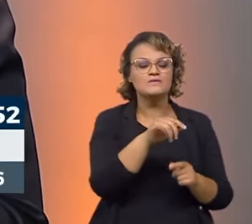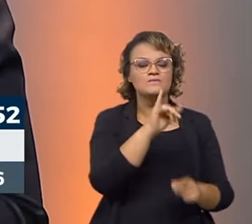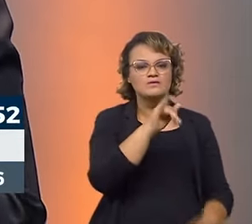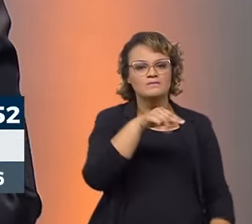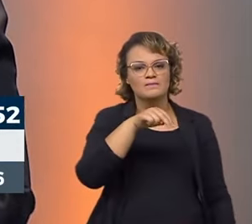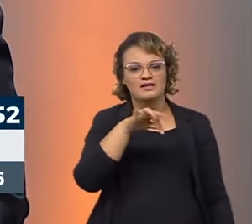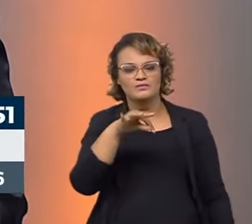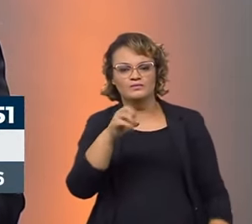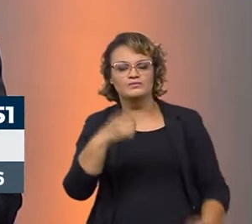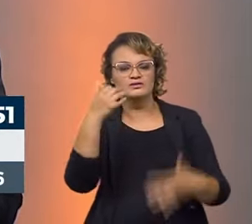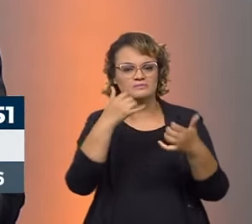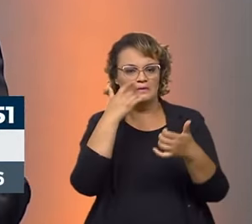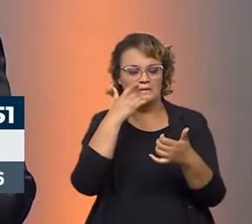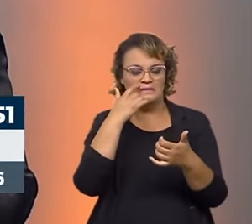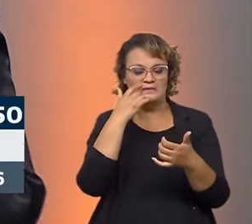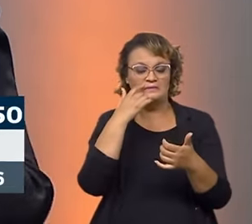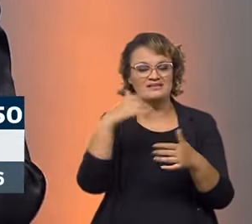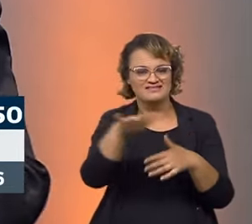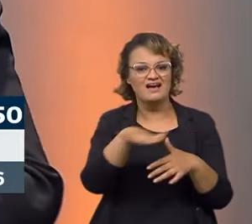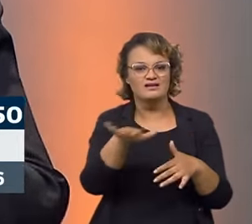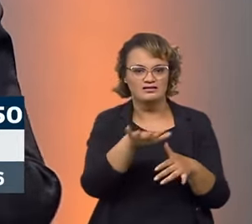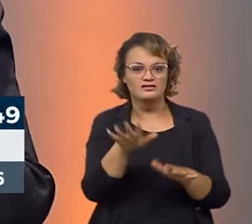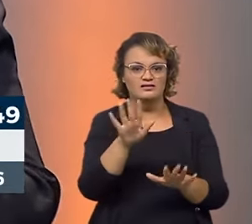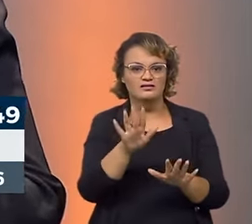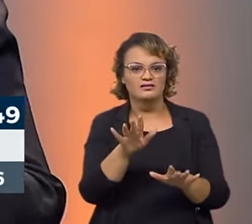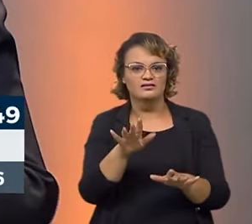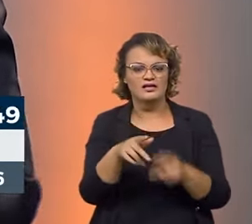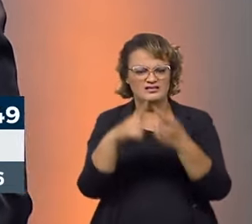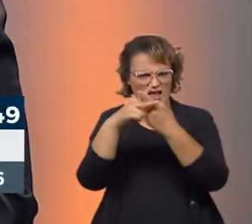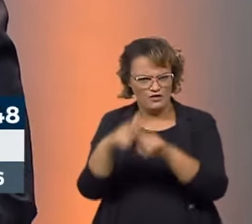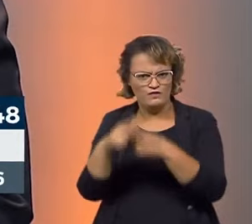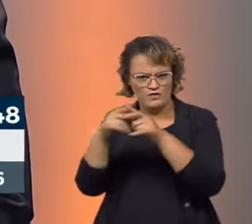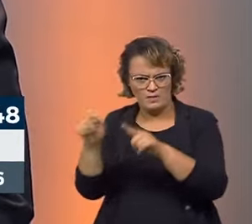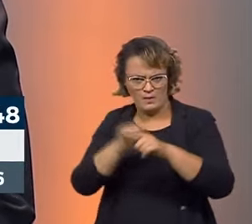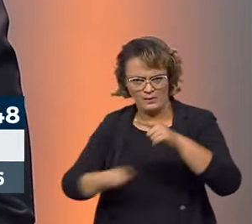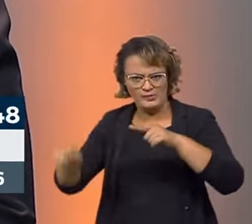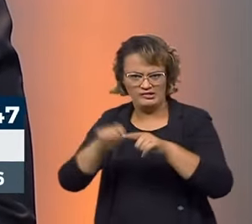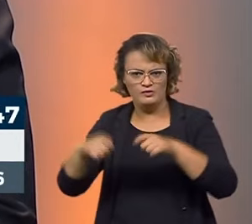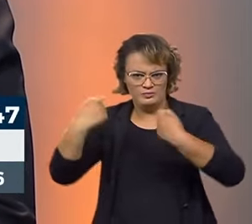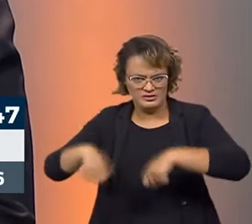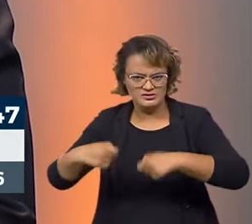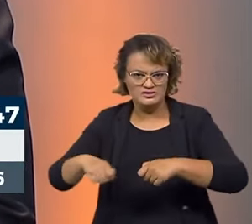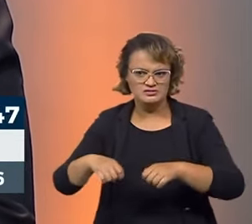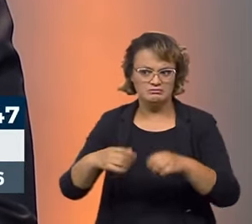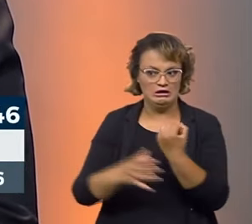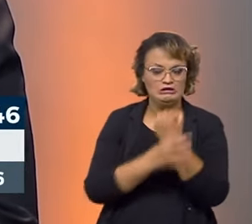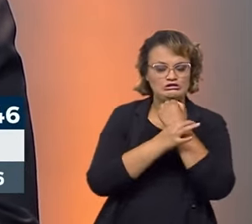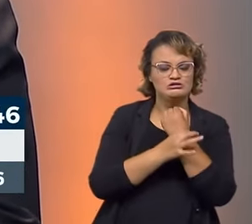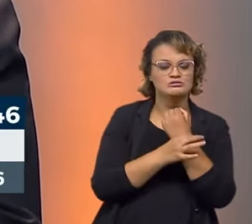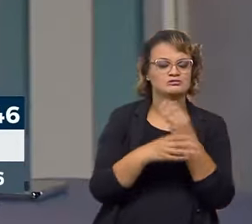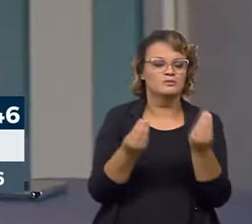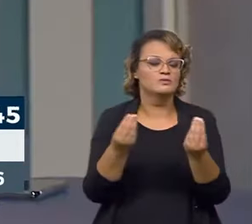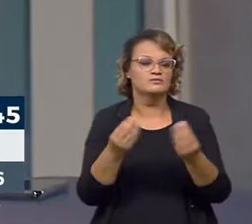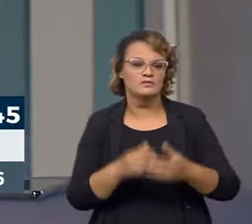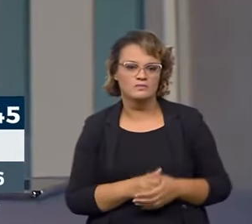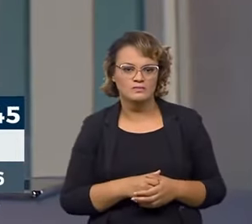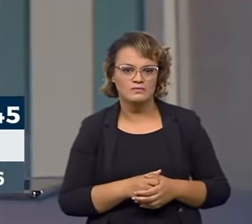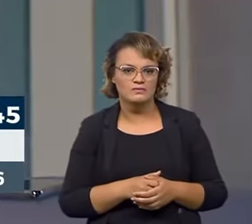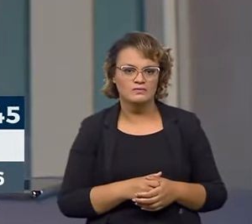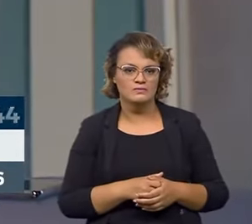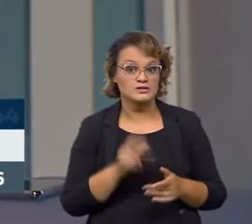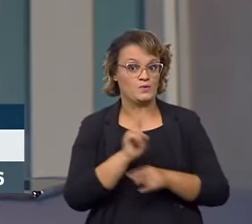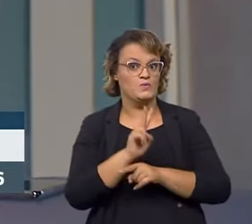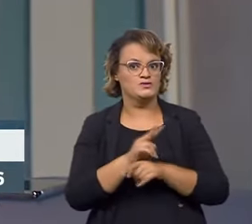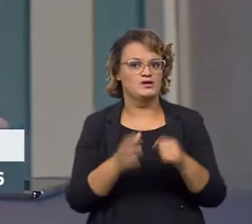que é importante a gente regular esse setor? A gente precisa dessa reforma de pneus, mas a gente também precisa garantir a segurança. É isso? Isso. A